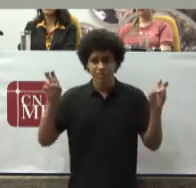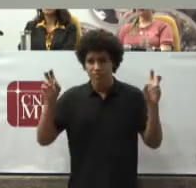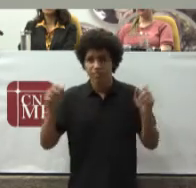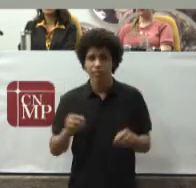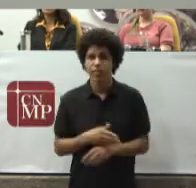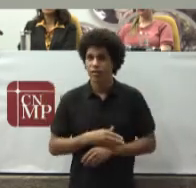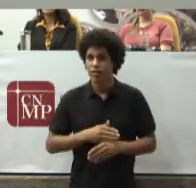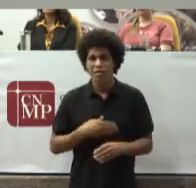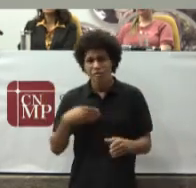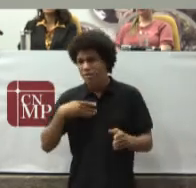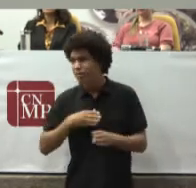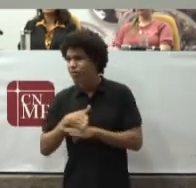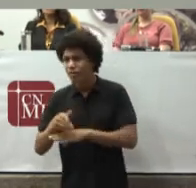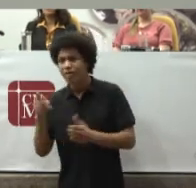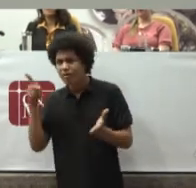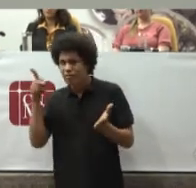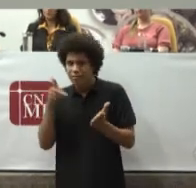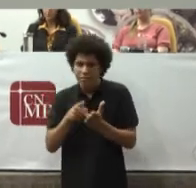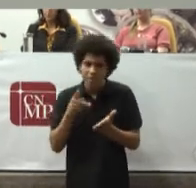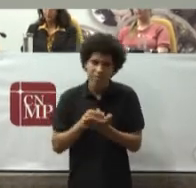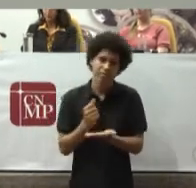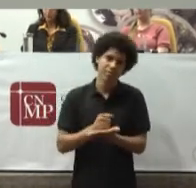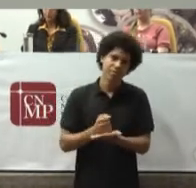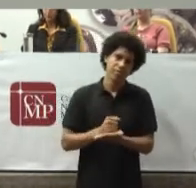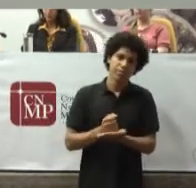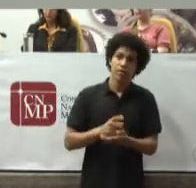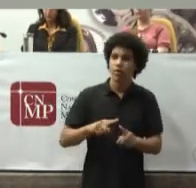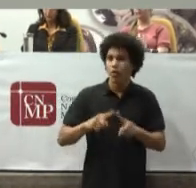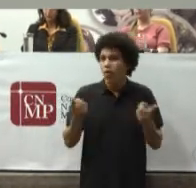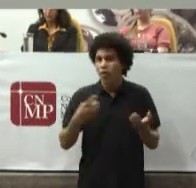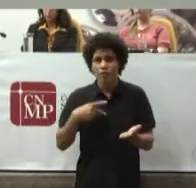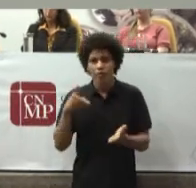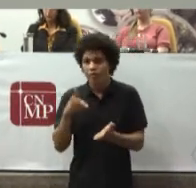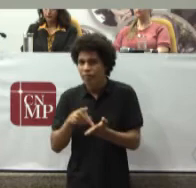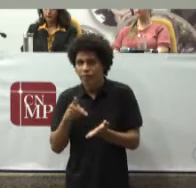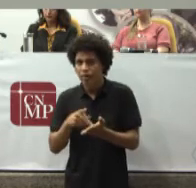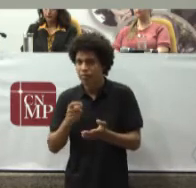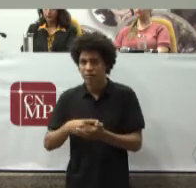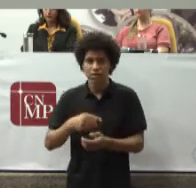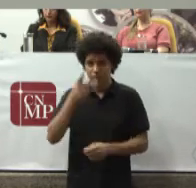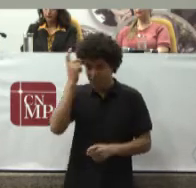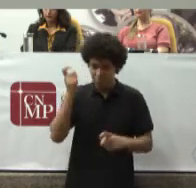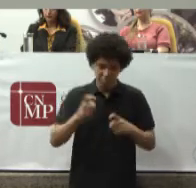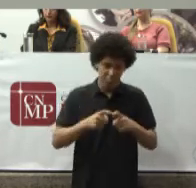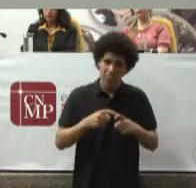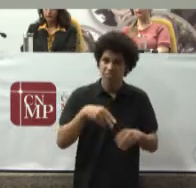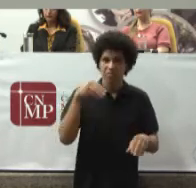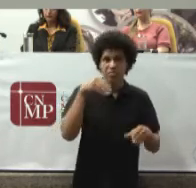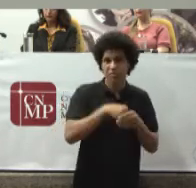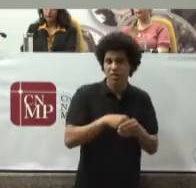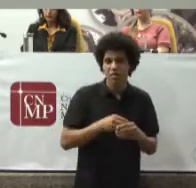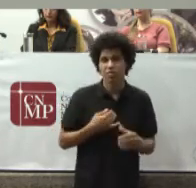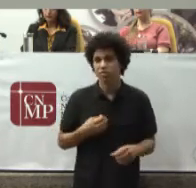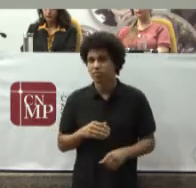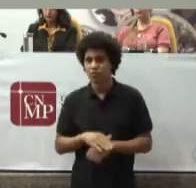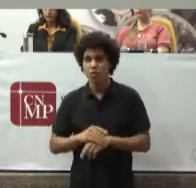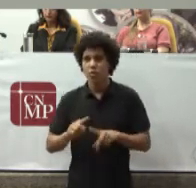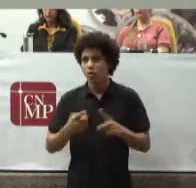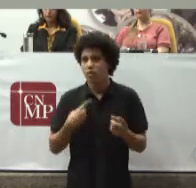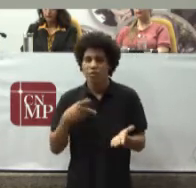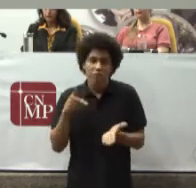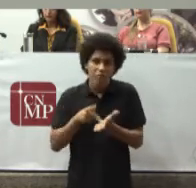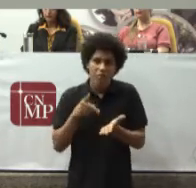Da falta De medicamentos Ou da falta De assistência Especializada Para doenças